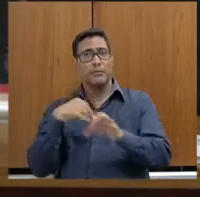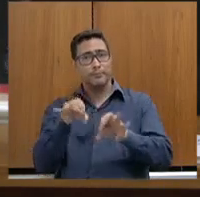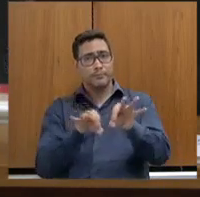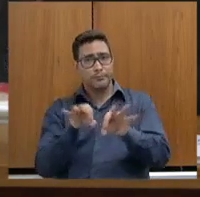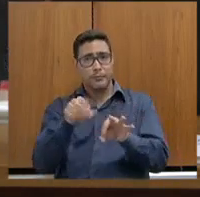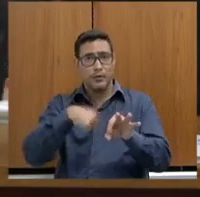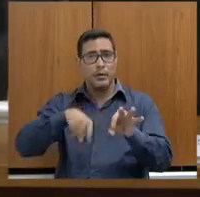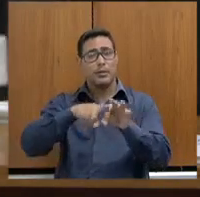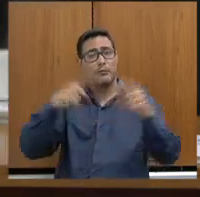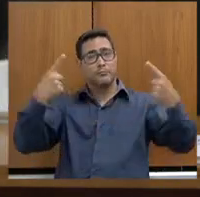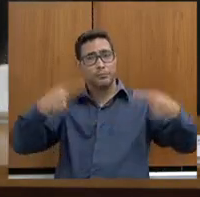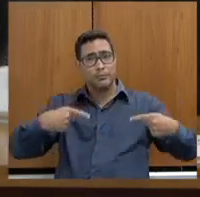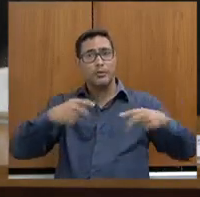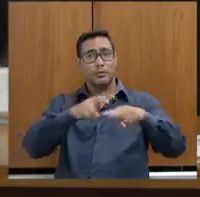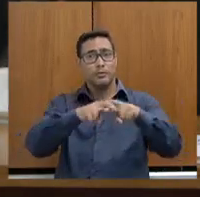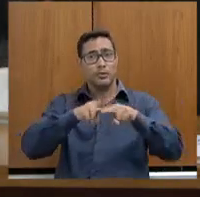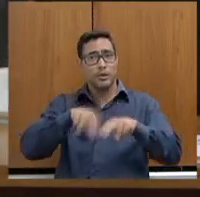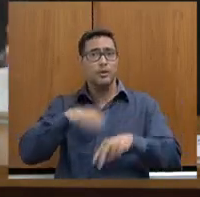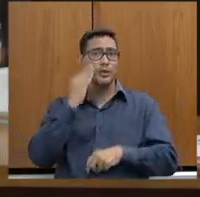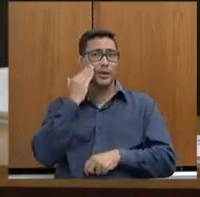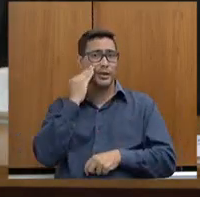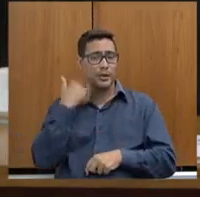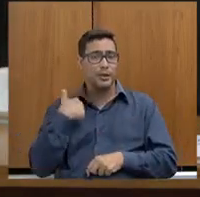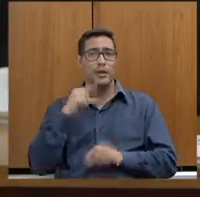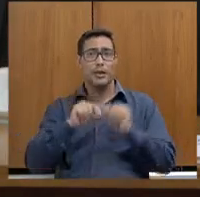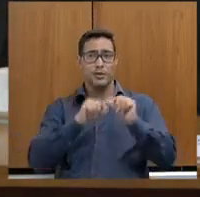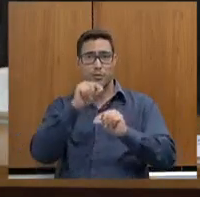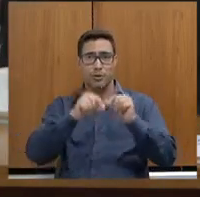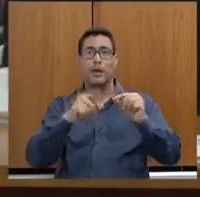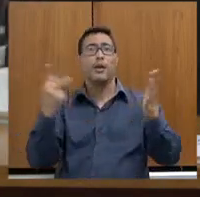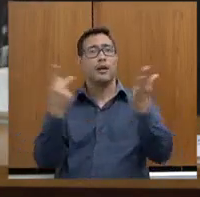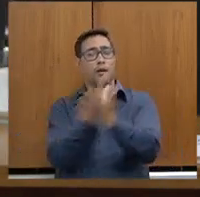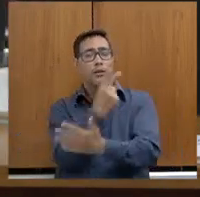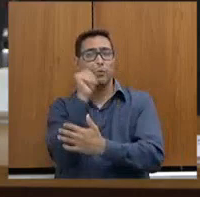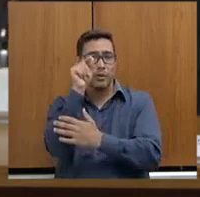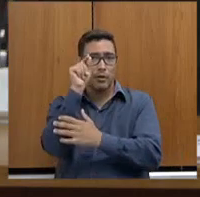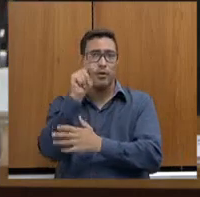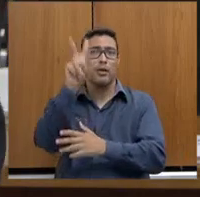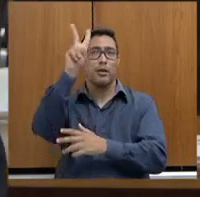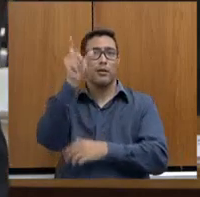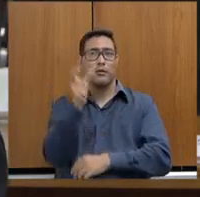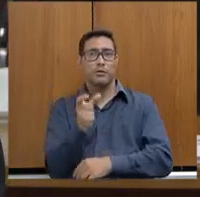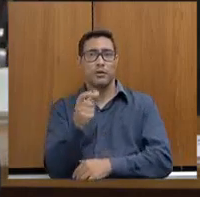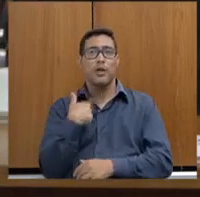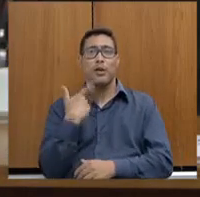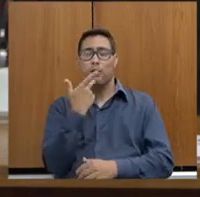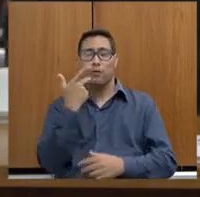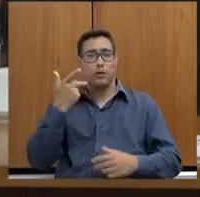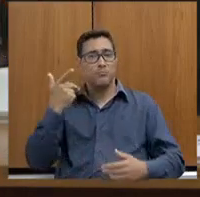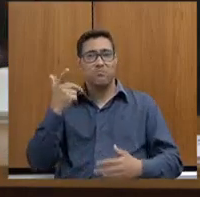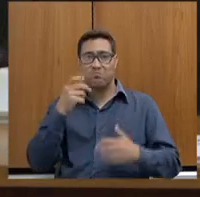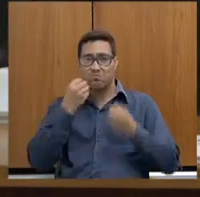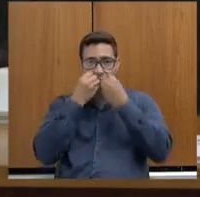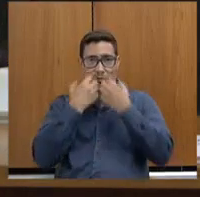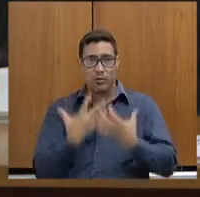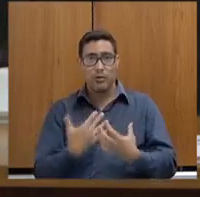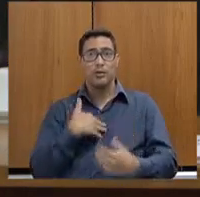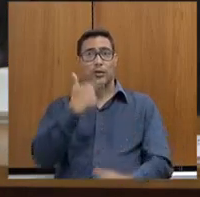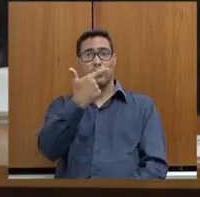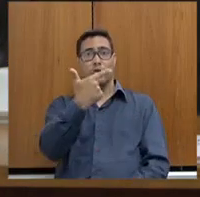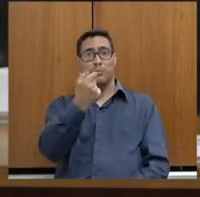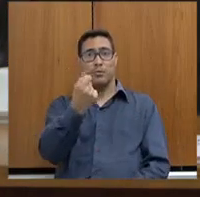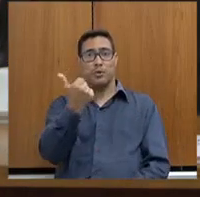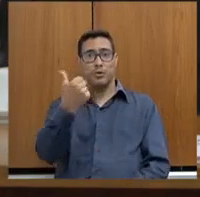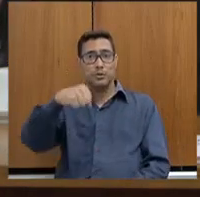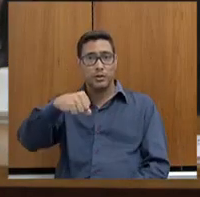esse confronto. Então, por isso que a gente entende, deputado, que a operação de Varginha foi um sucesso absoluto. De 2019, houve